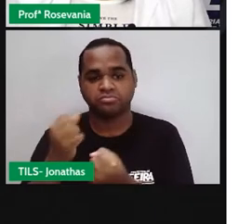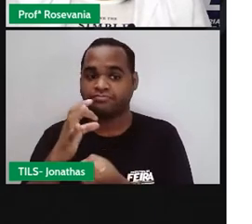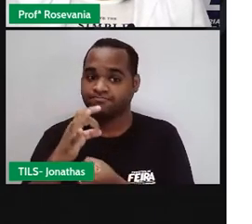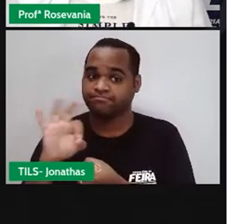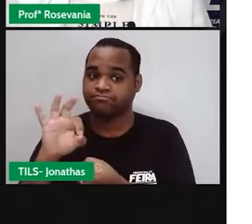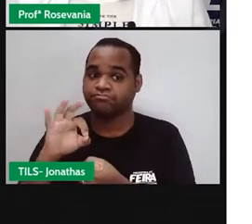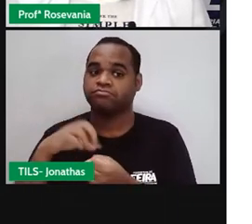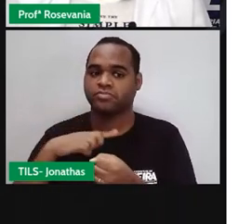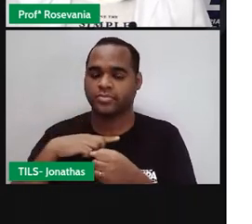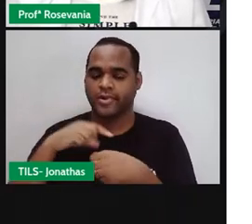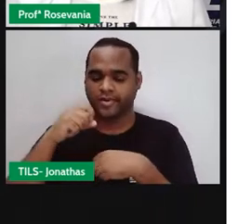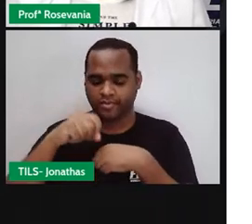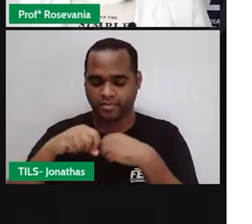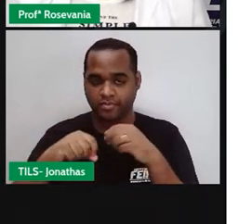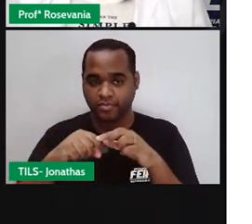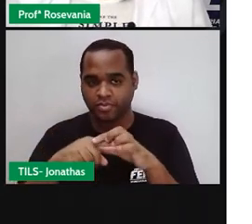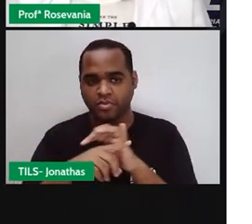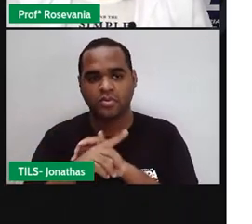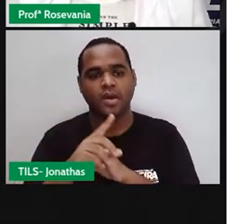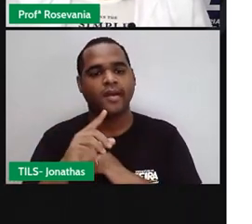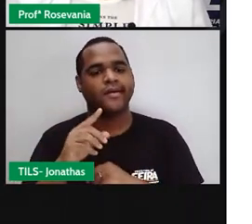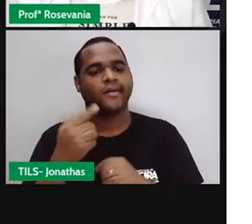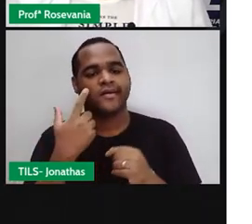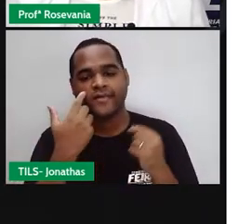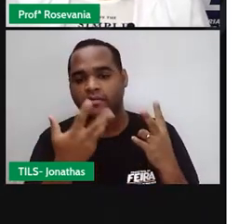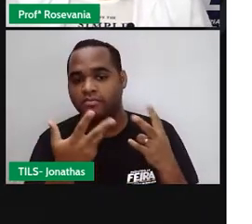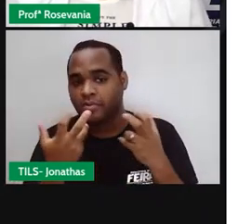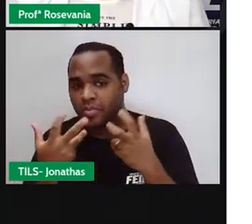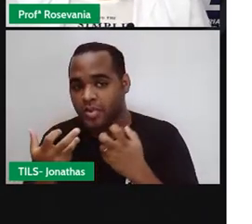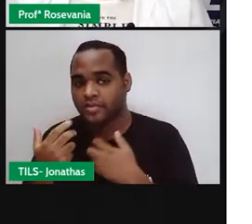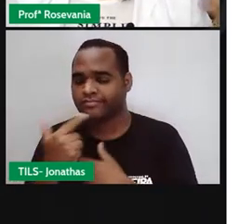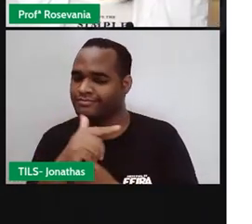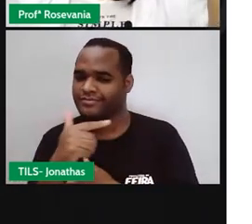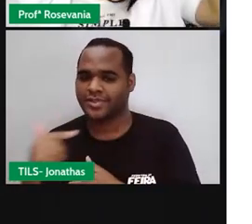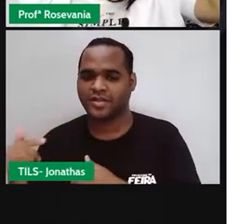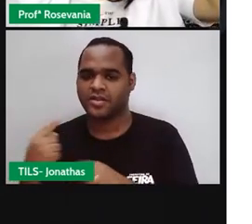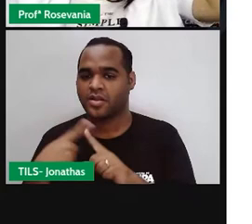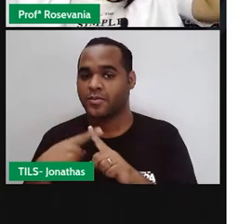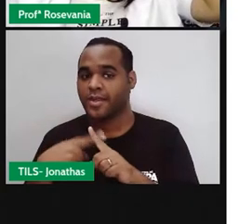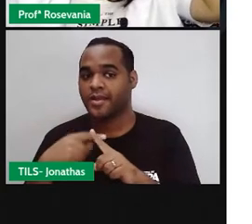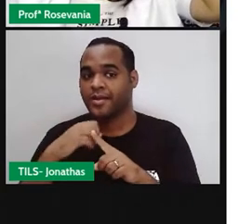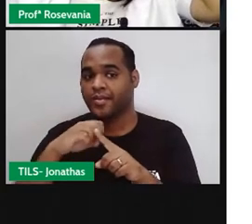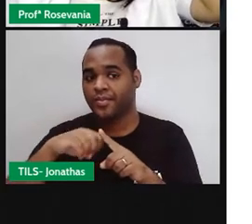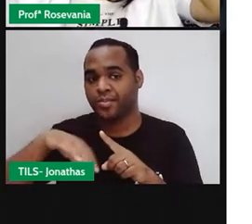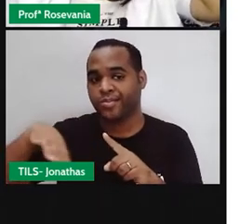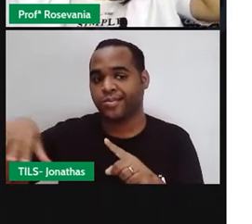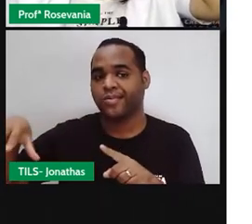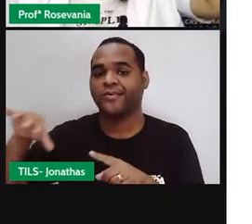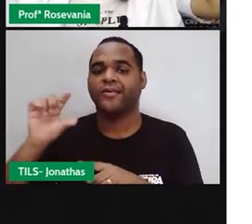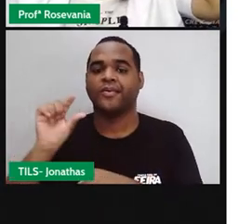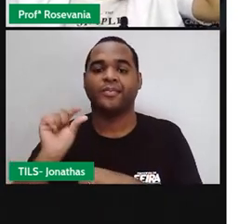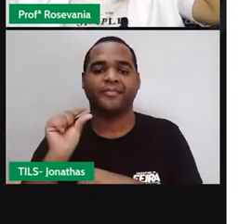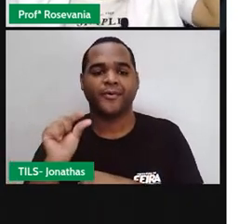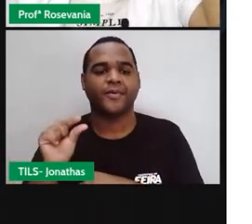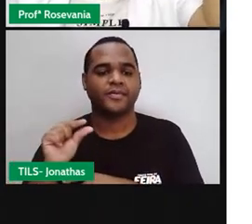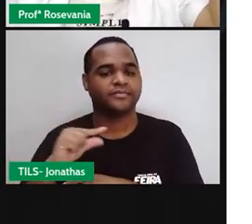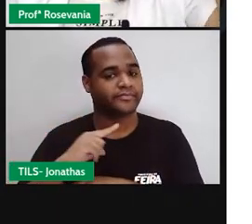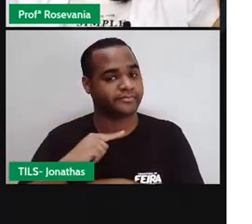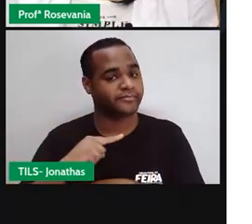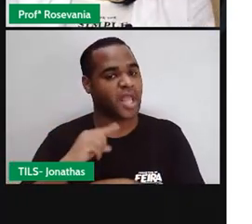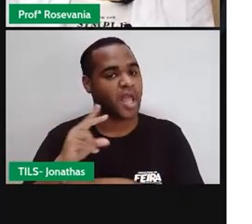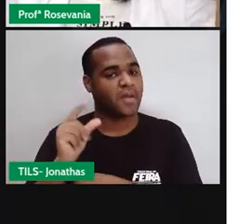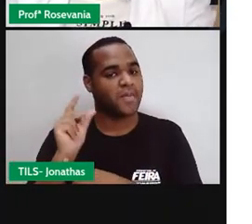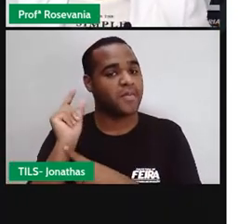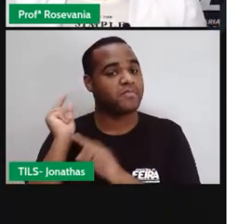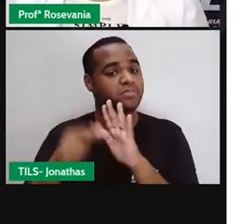têm filtro, e você não percebe tanto isso aí, porque a quantidade de gases que são lançados são pequenas, comparado com o que